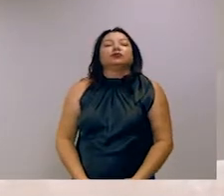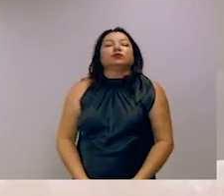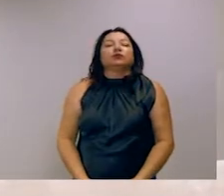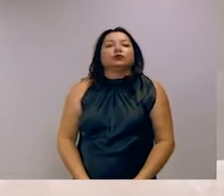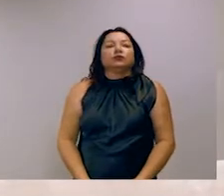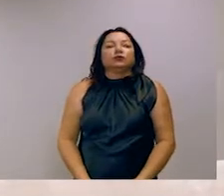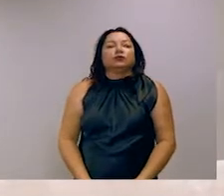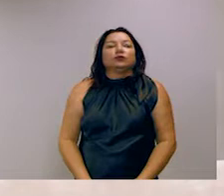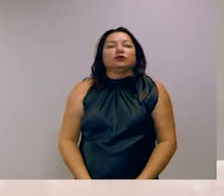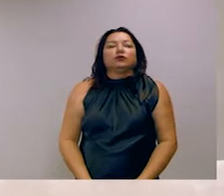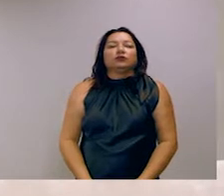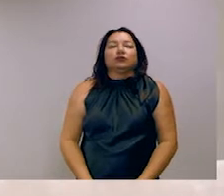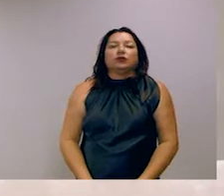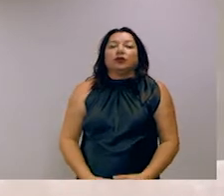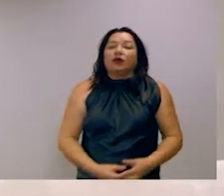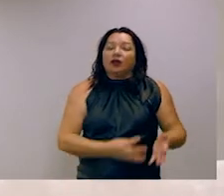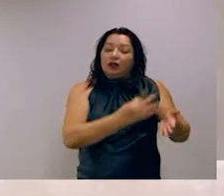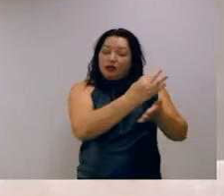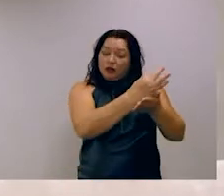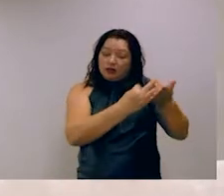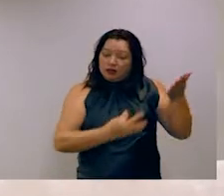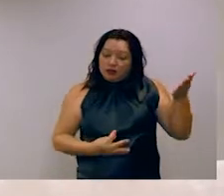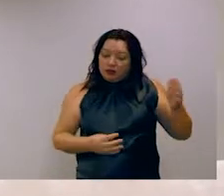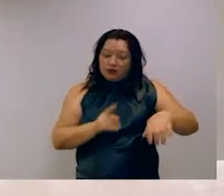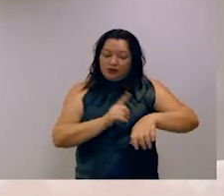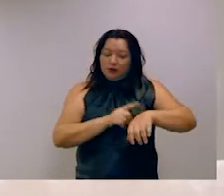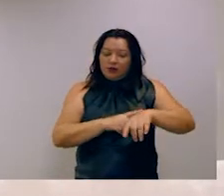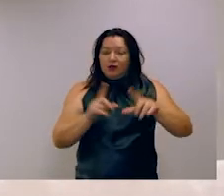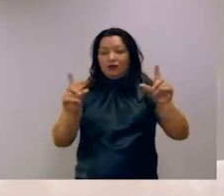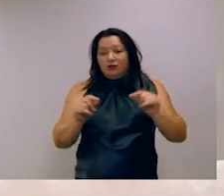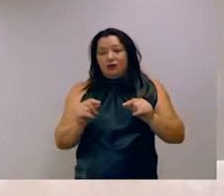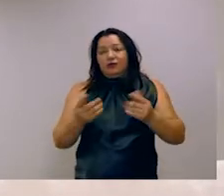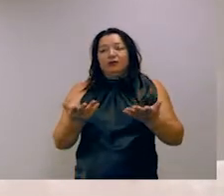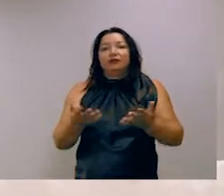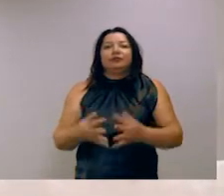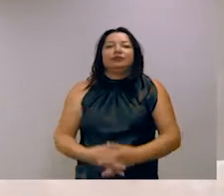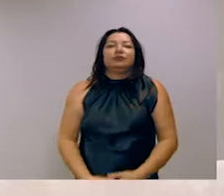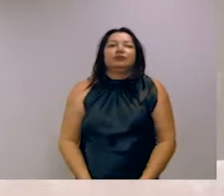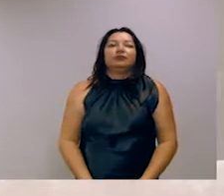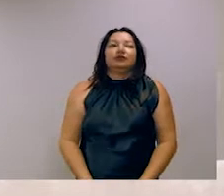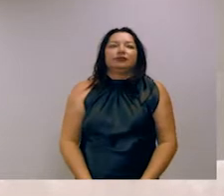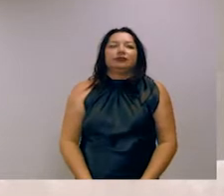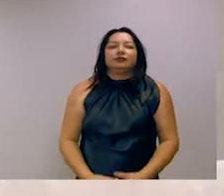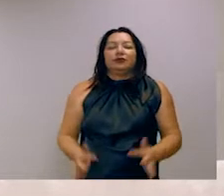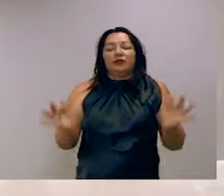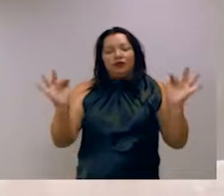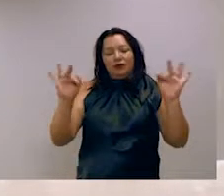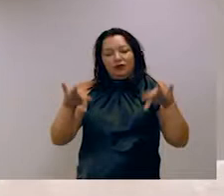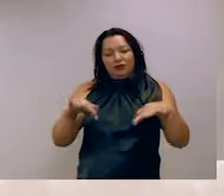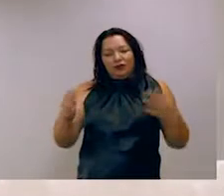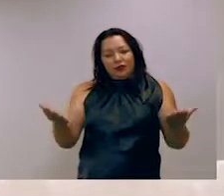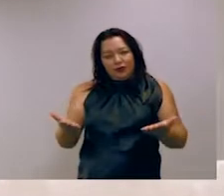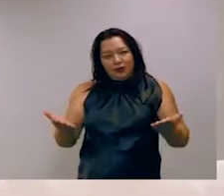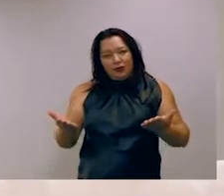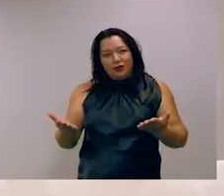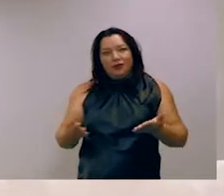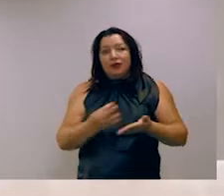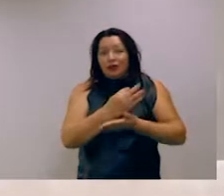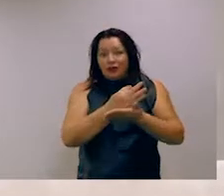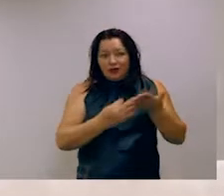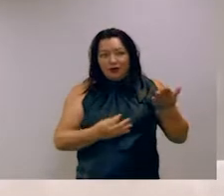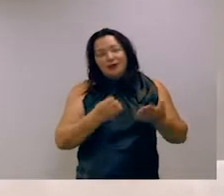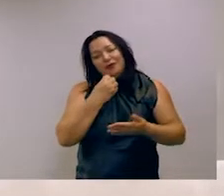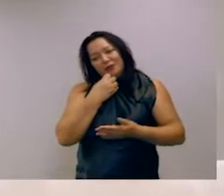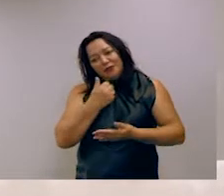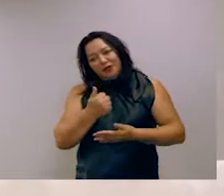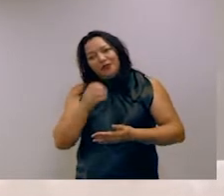Bom, para geração de texto acabou o meu tempo então vou ficar para fora e encerrar agora. Mas a parte de geração de texto é bem impressionante.